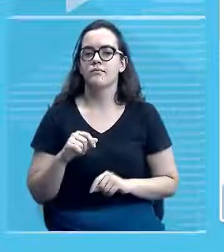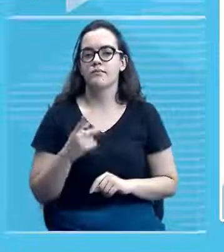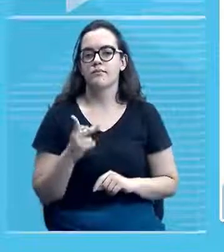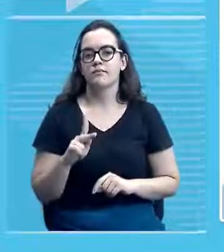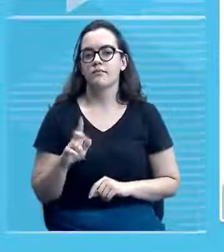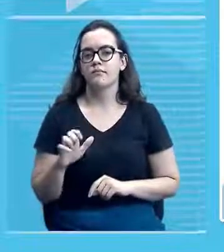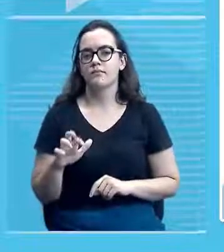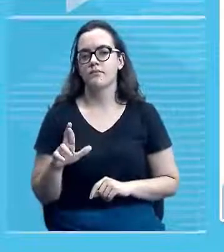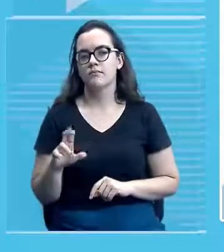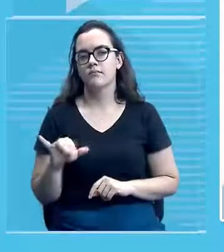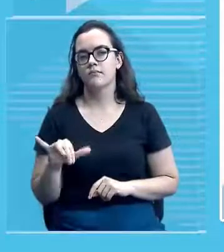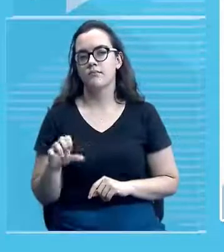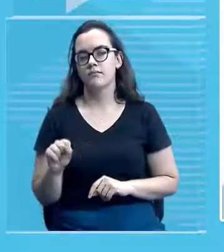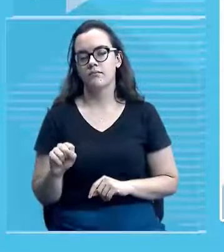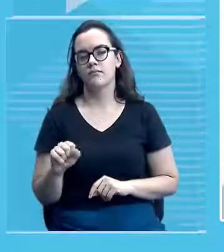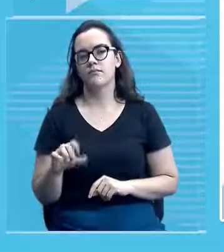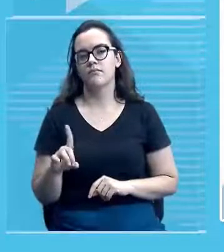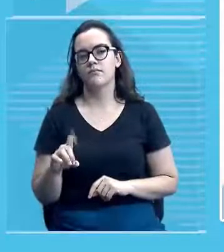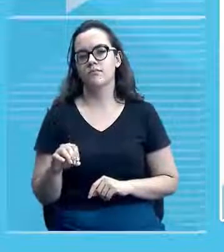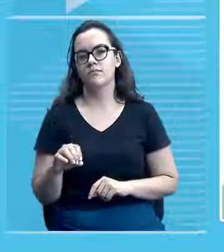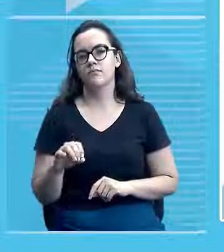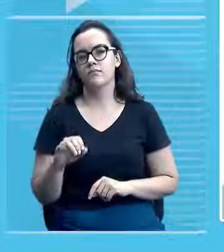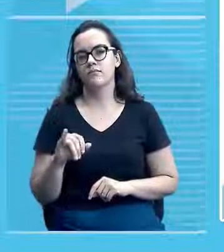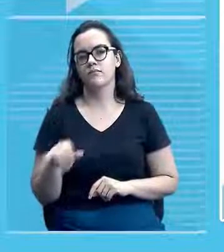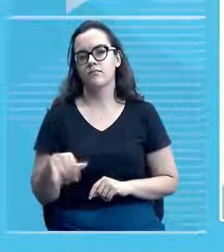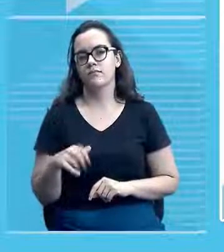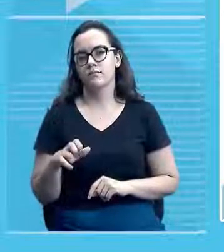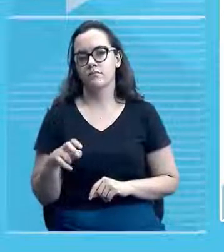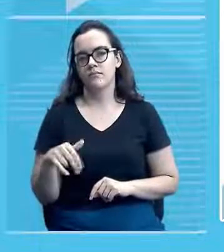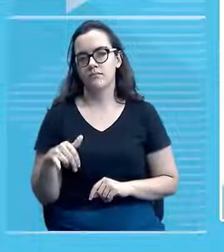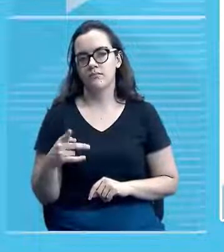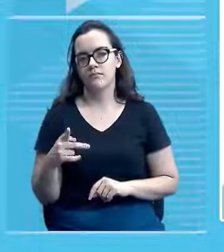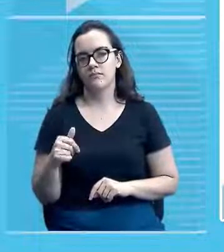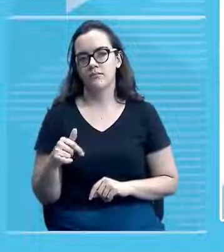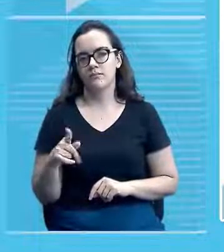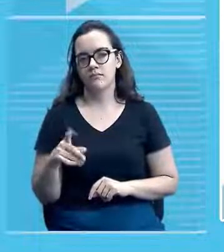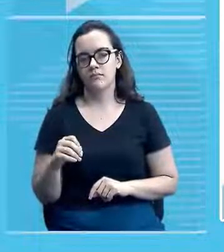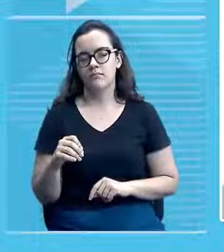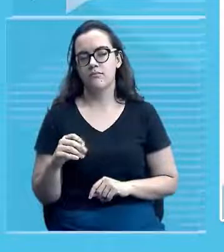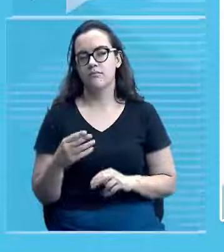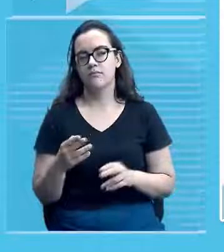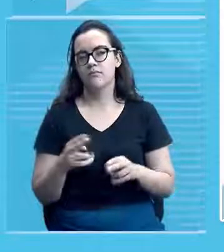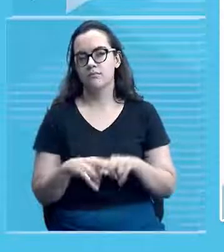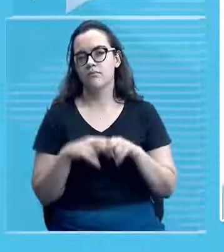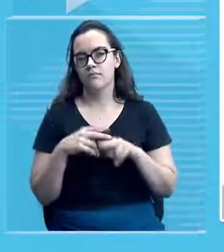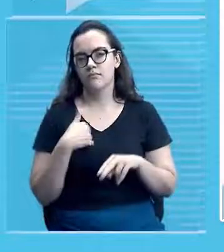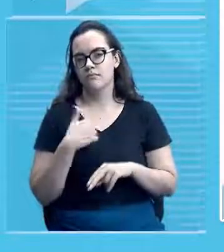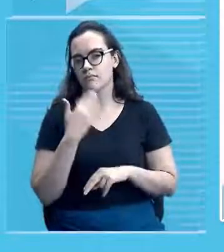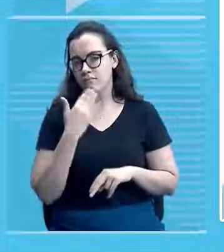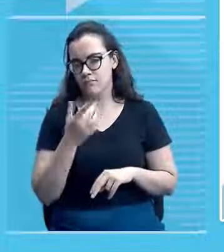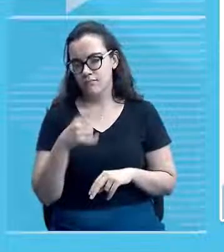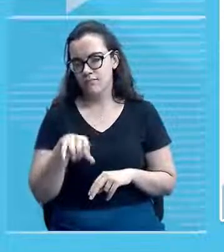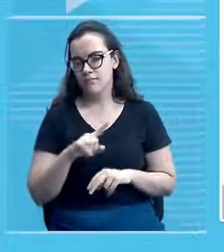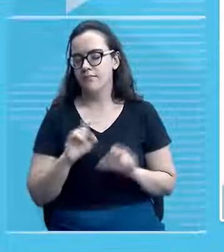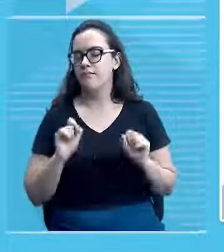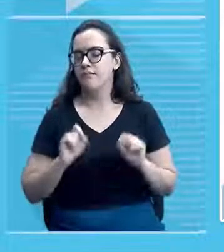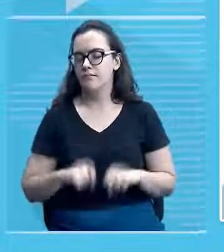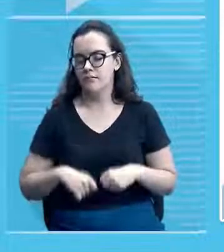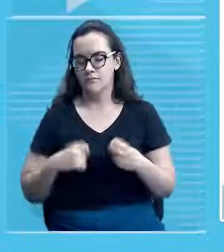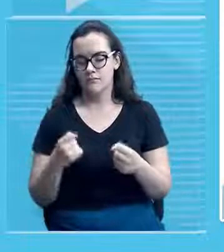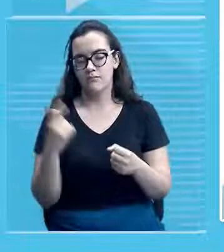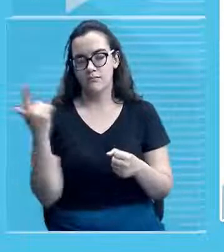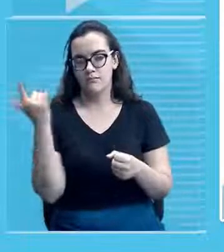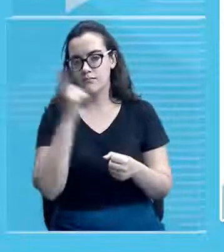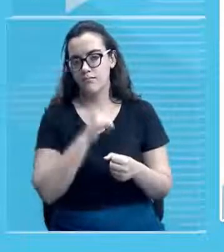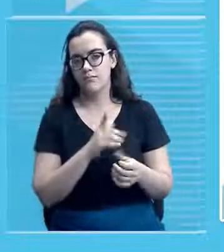Para fazer aquele esforço, né? Ter aquele empenho de chegar no início da nossa aula, para que assim você não tenha, né? Seu